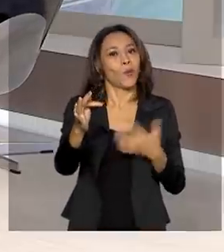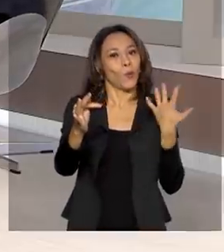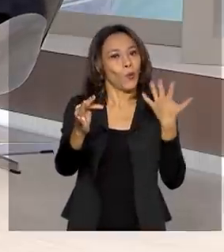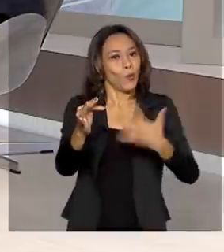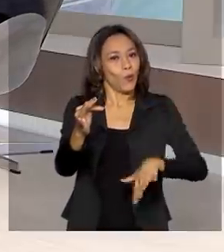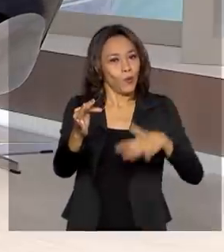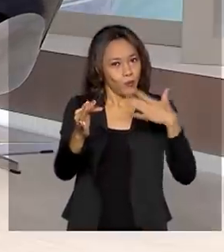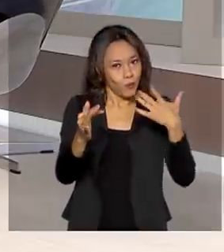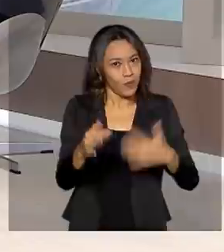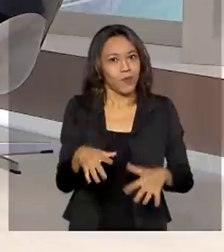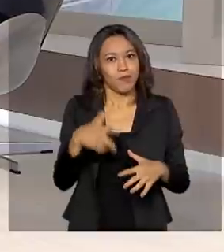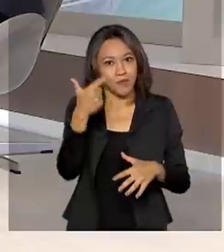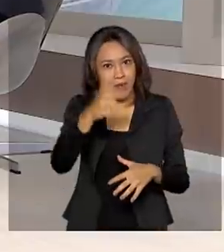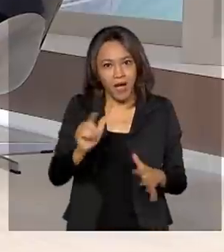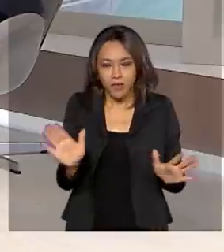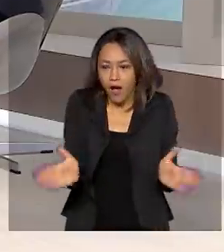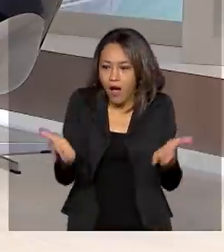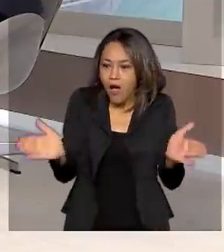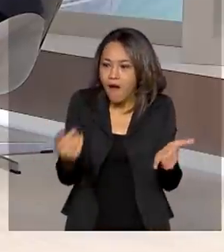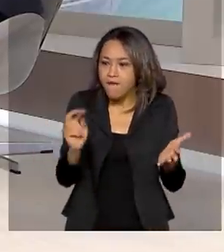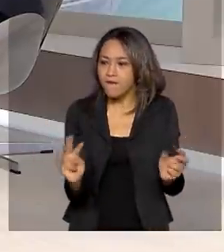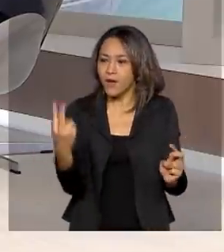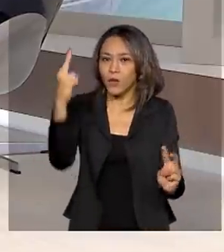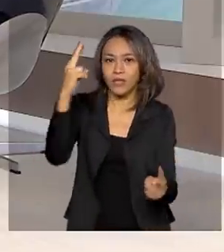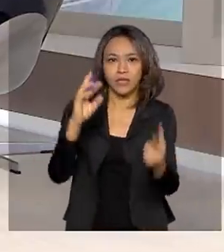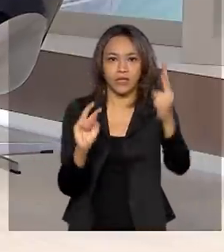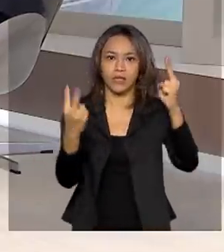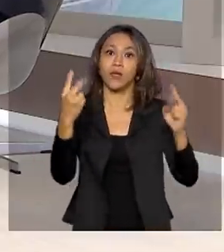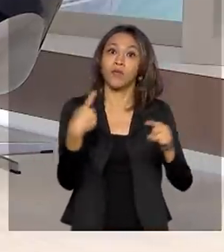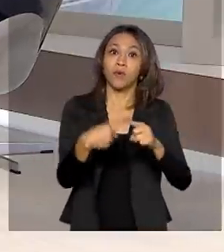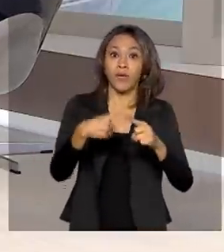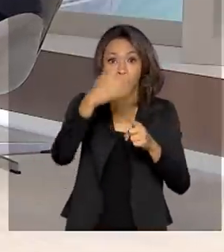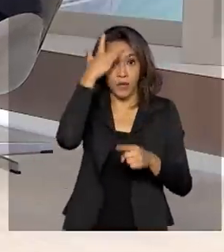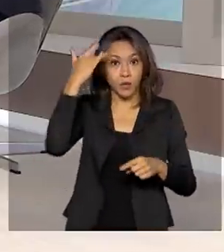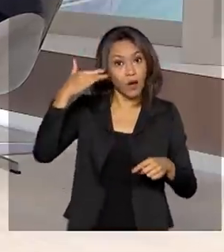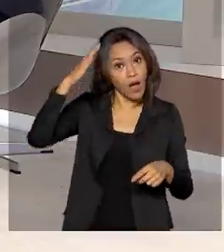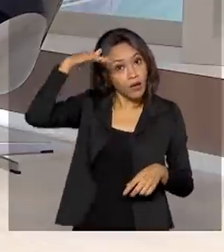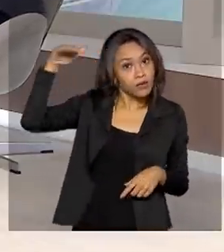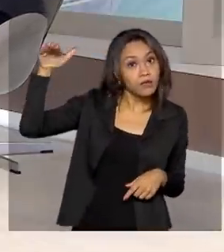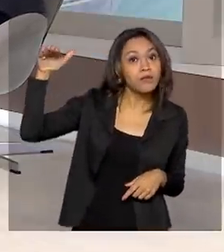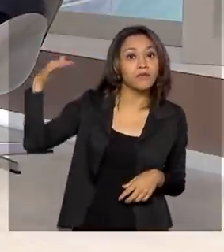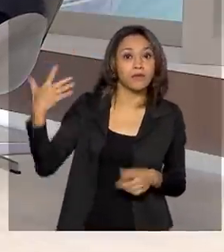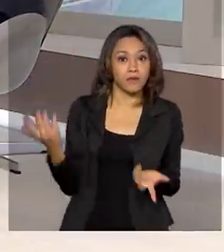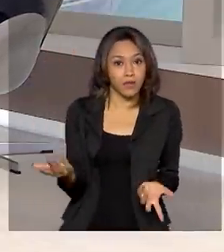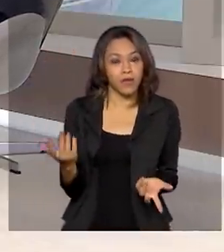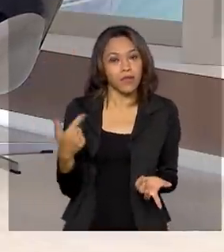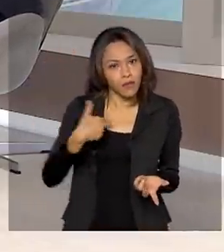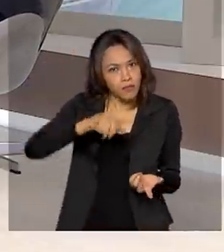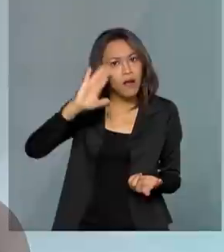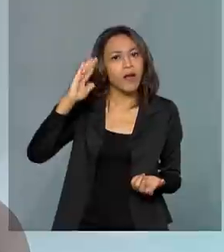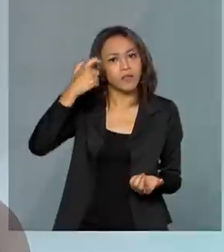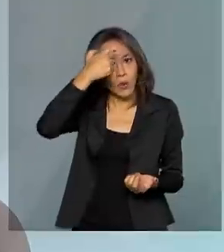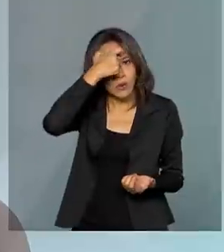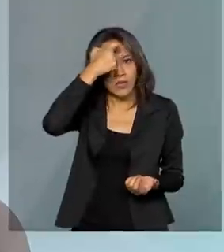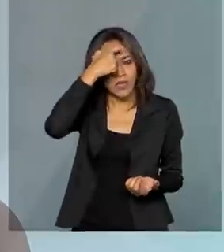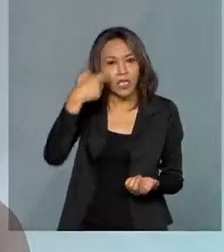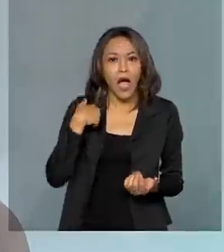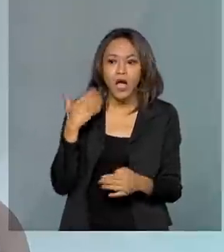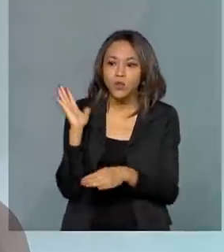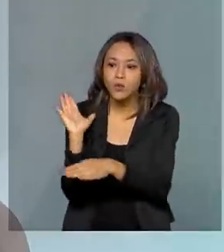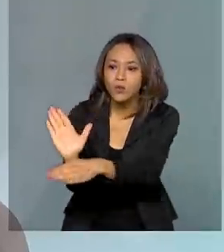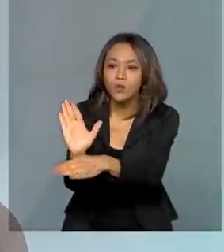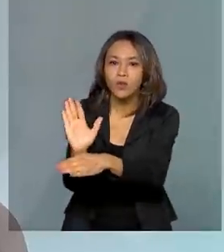investimentos investimentos na parte do patrimônio, porque o adulto, ele fica mais consciente, ele ajuda a